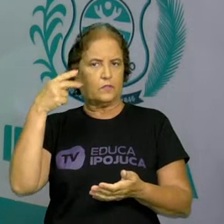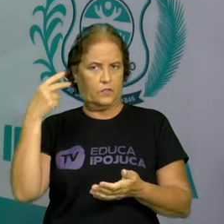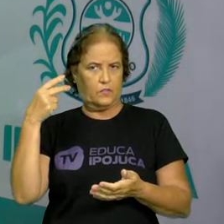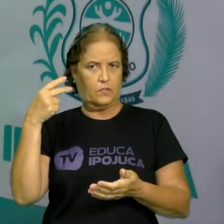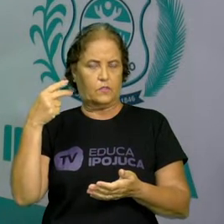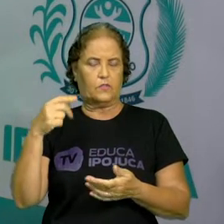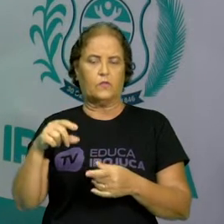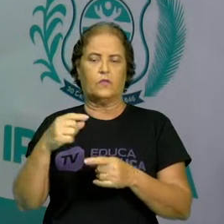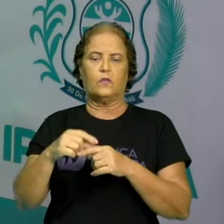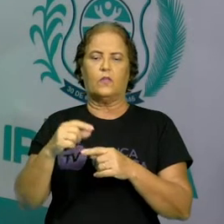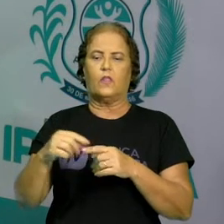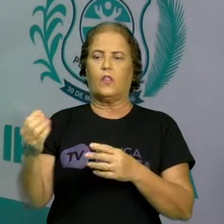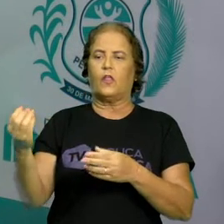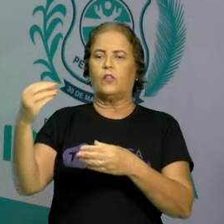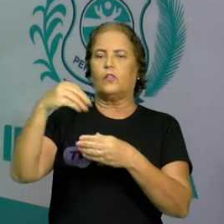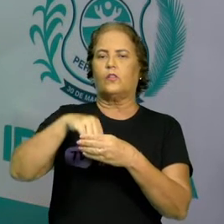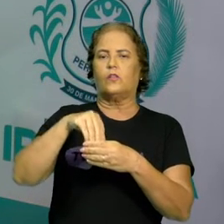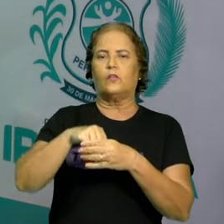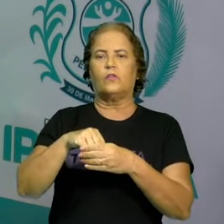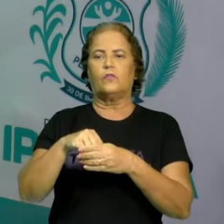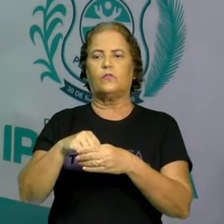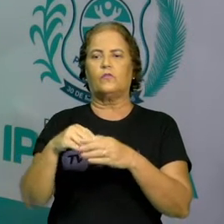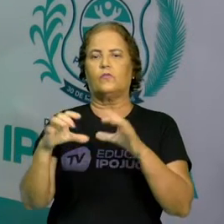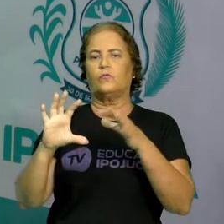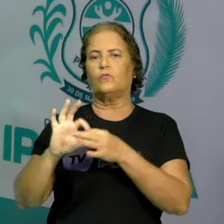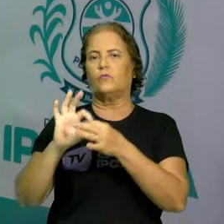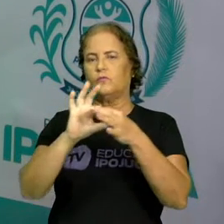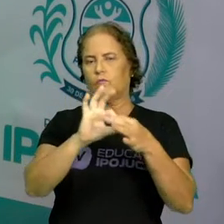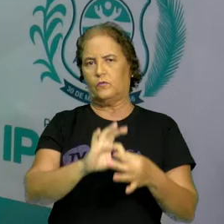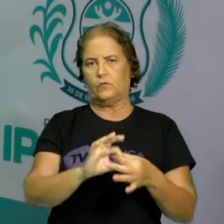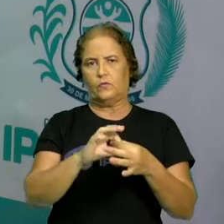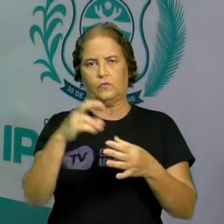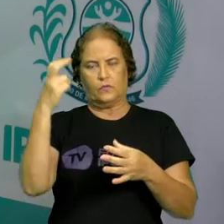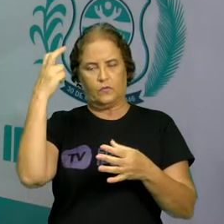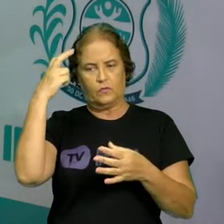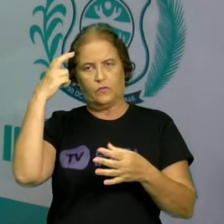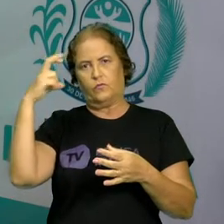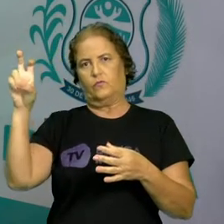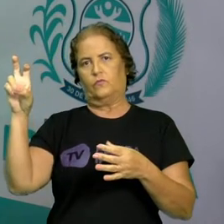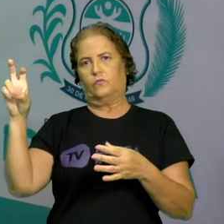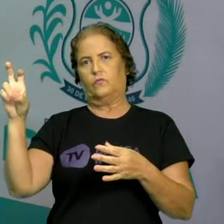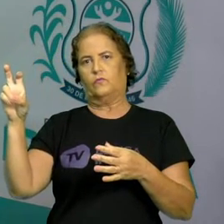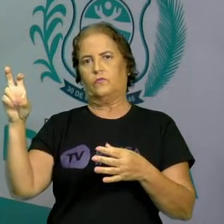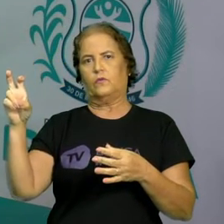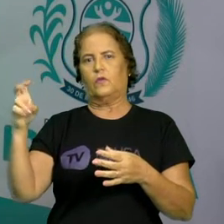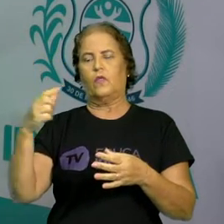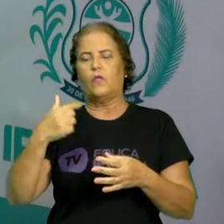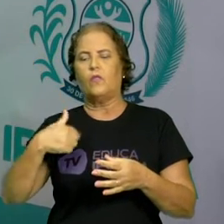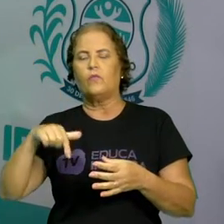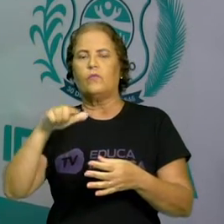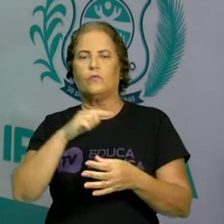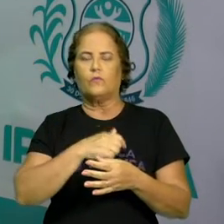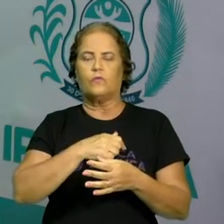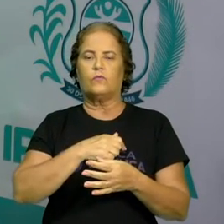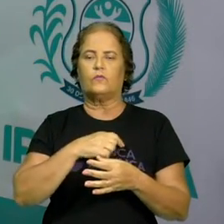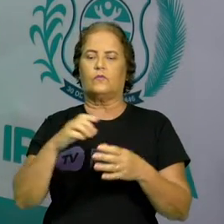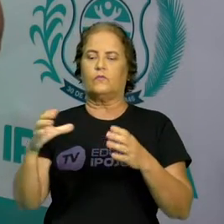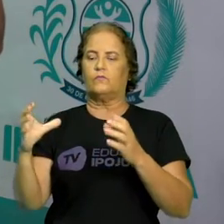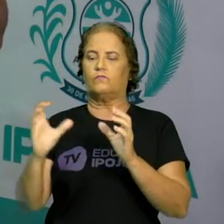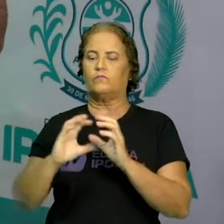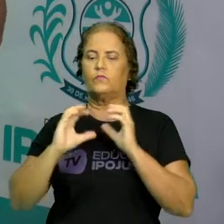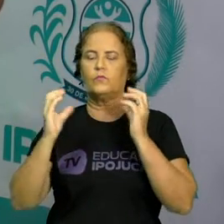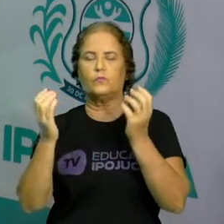cultura. Faz parte da nossa identidade cultural, da nossa comunidade, da nossa região.